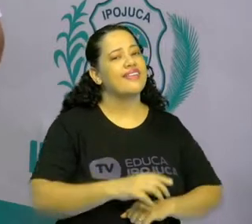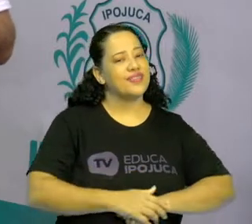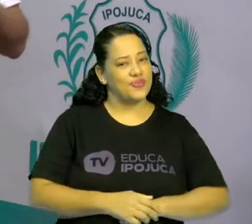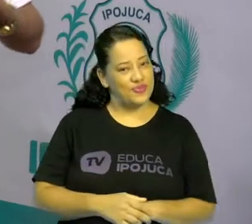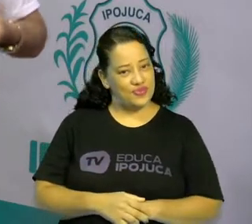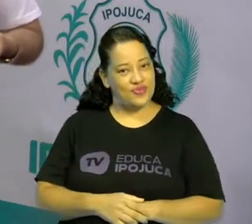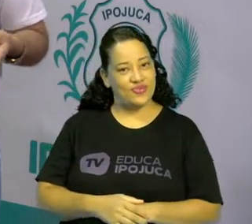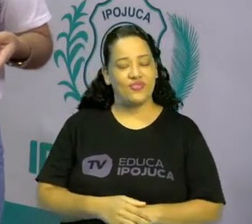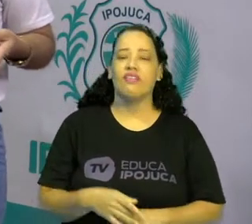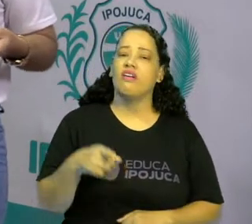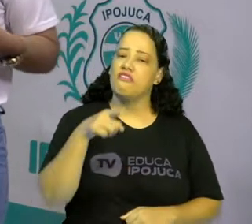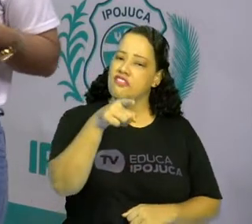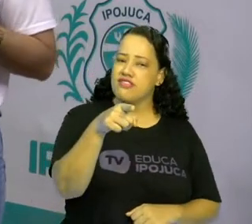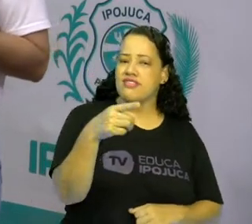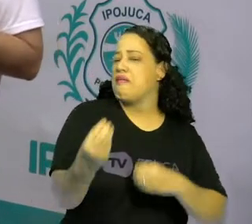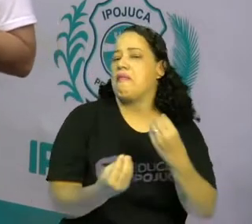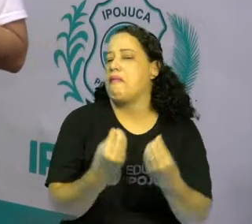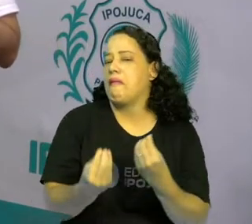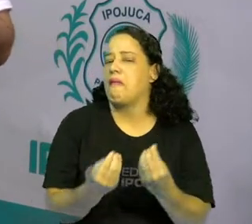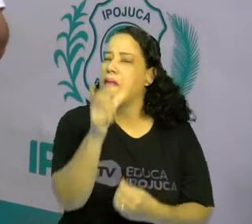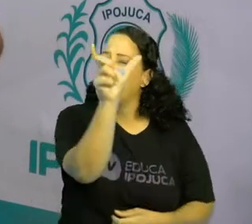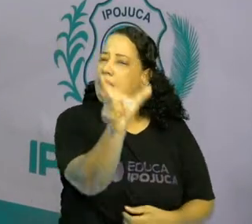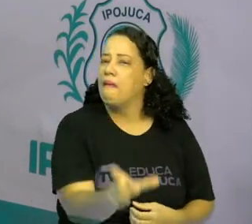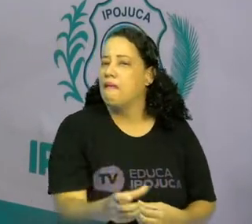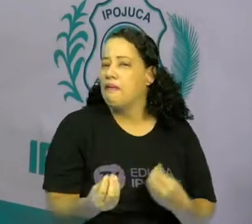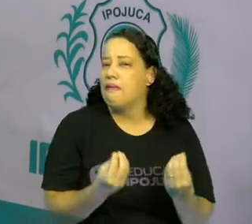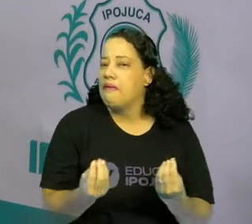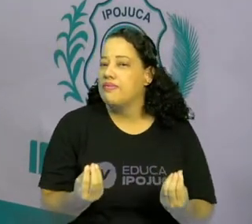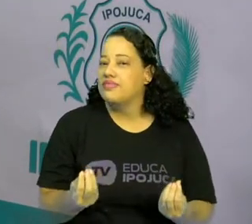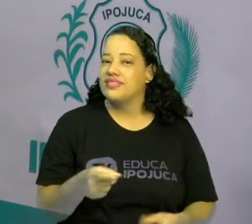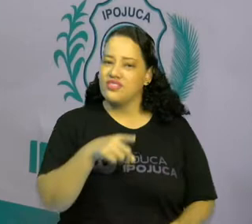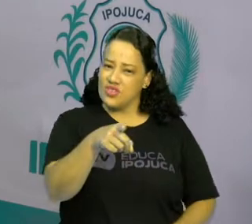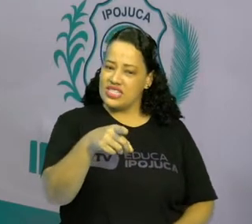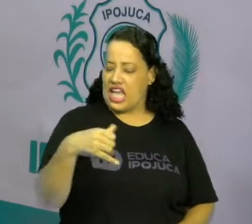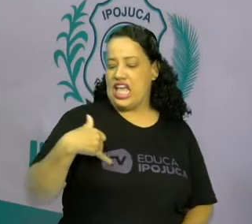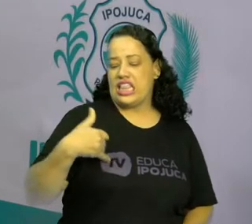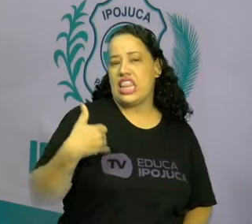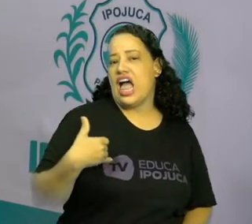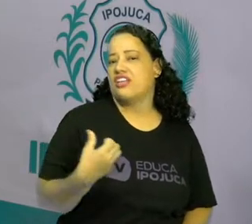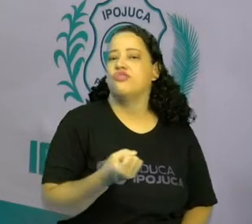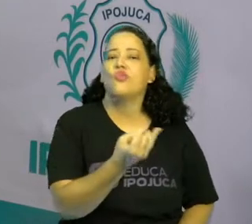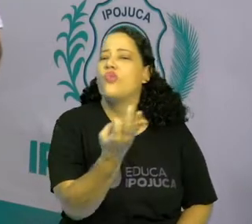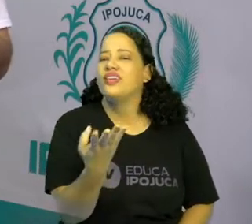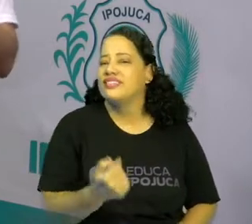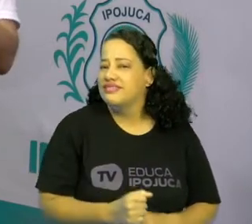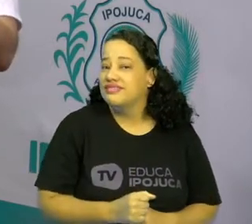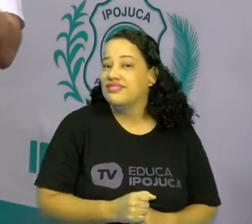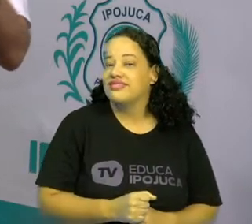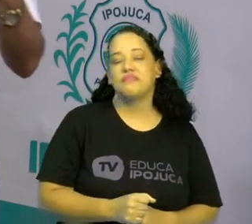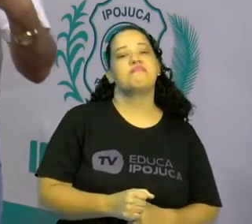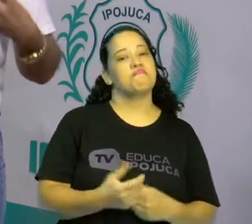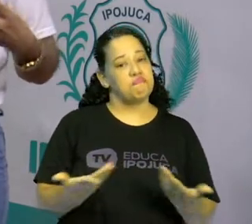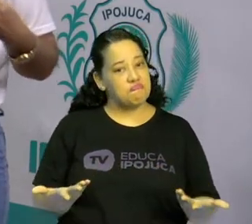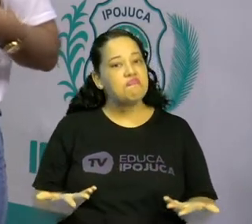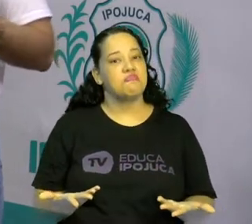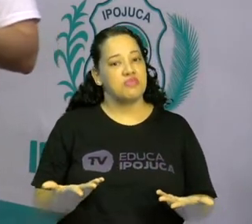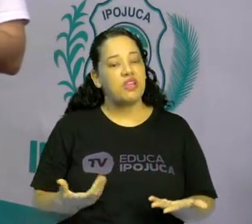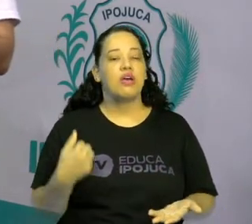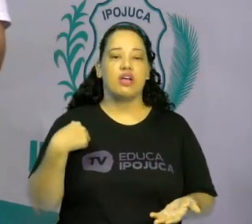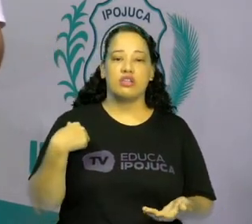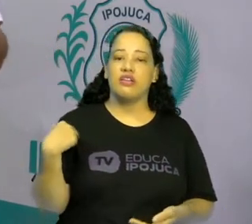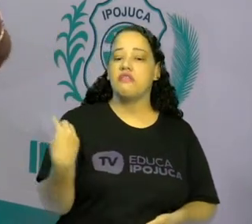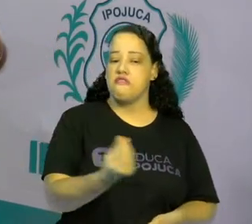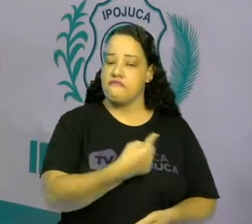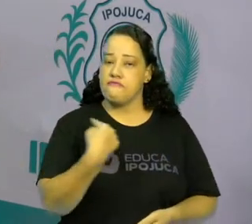Como você é? Quantos anos você tem? Bom, tudo isso faz parte